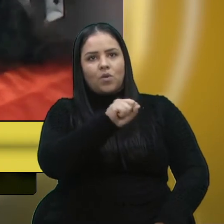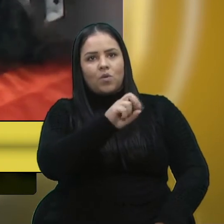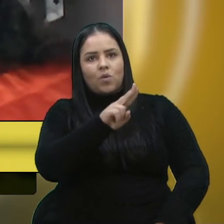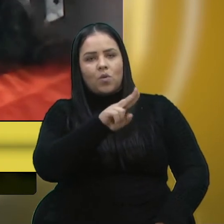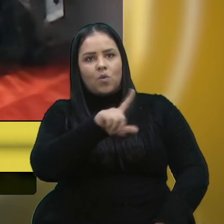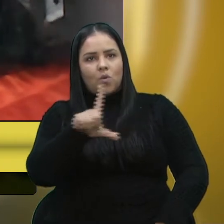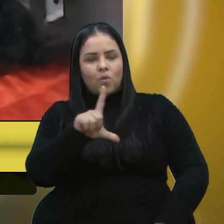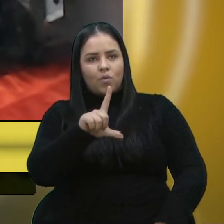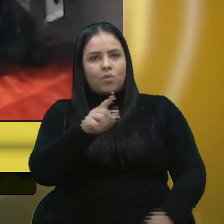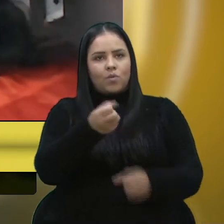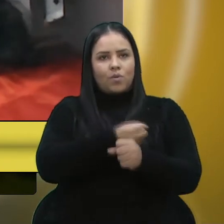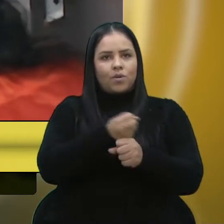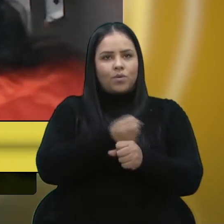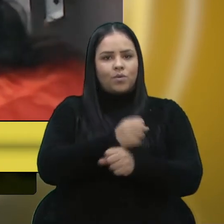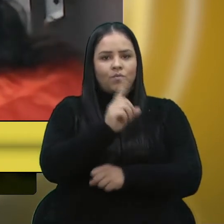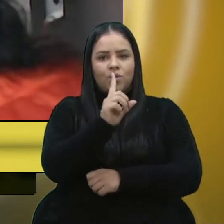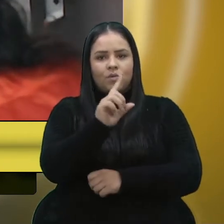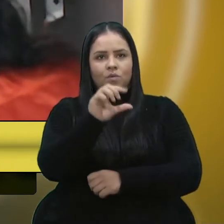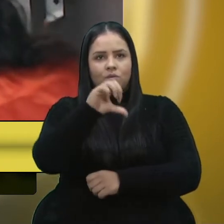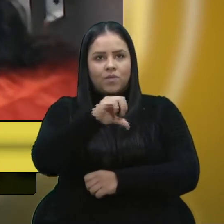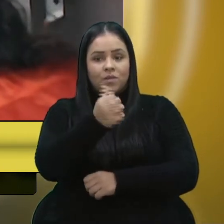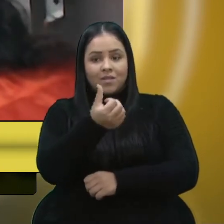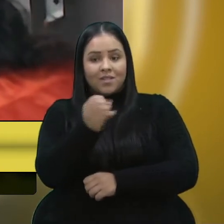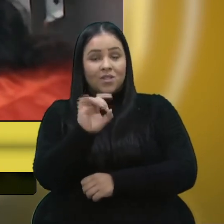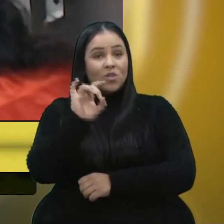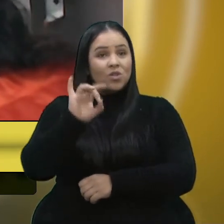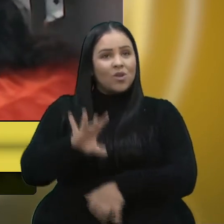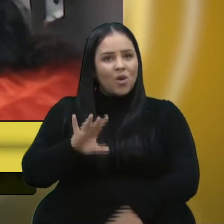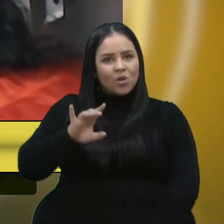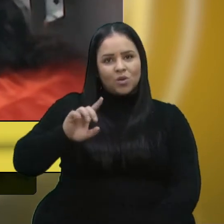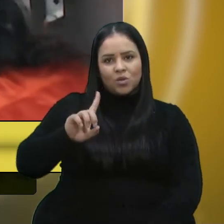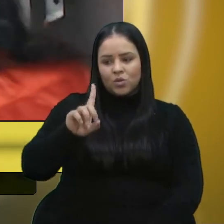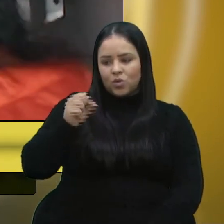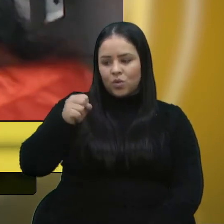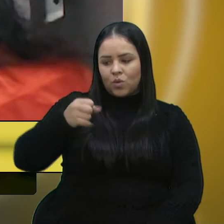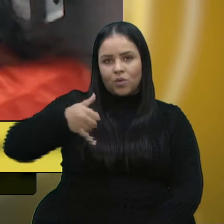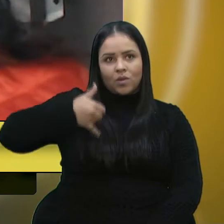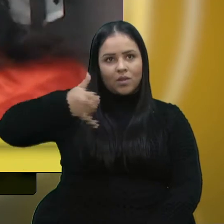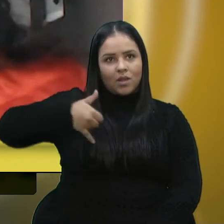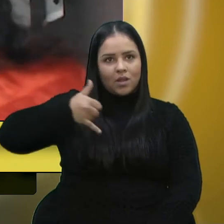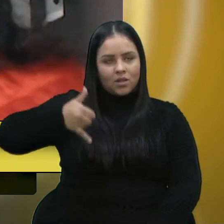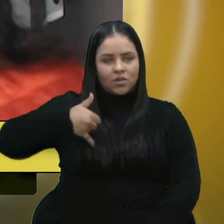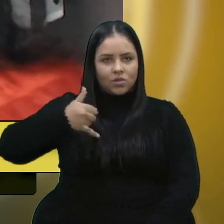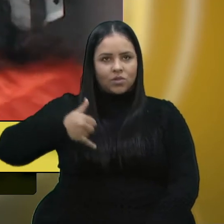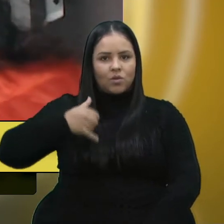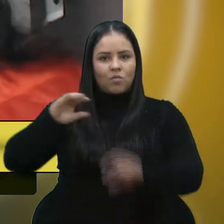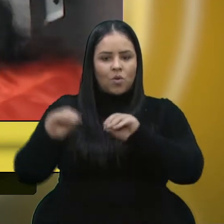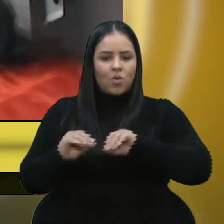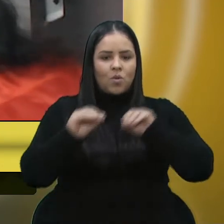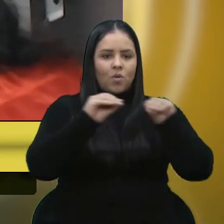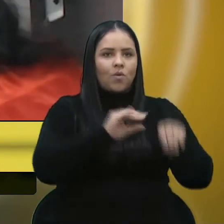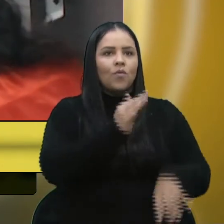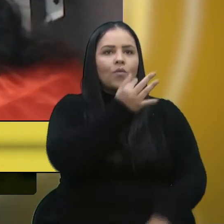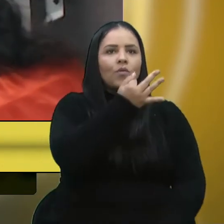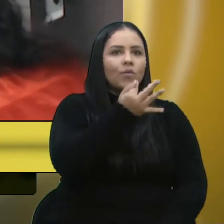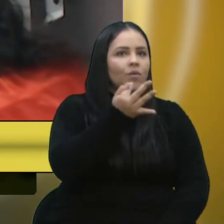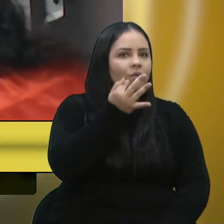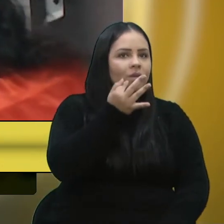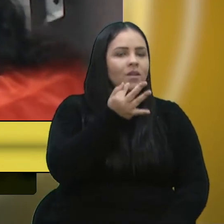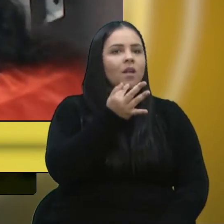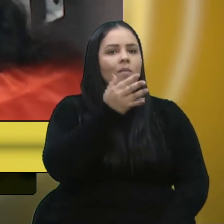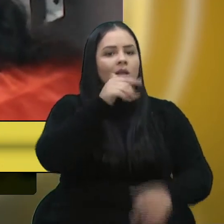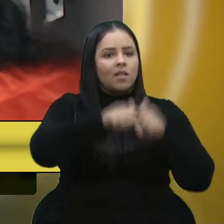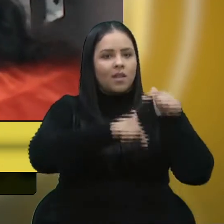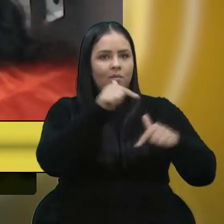No ano de 60, com apenas 18 anos, ela mudou-se para a região de Forqueta, para trabalhar como empregada doméstica,